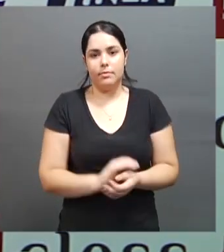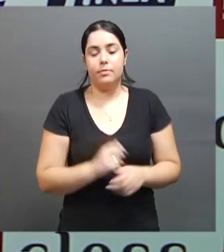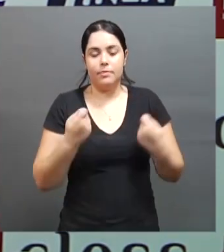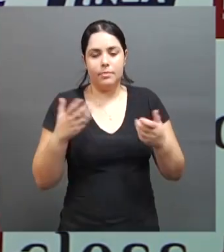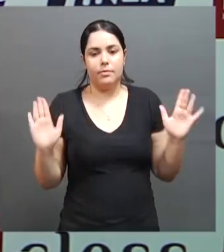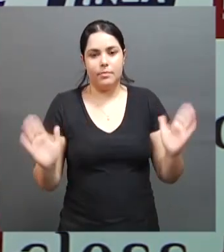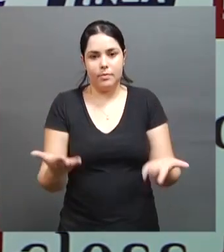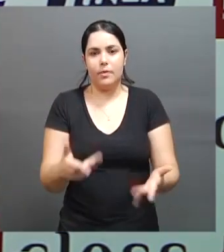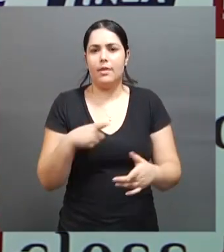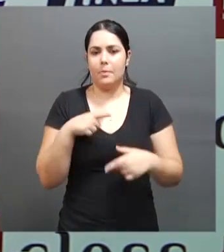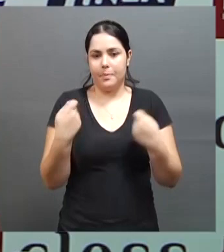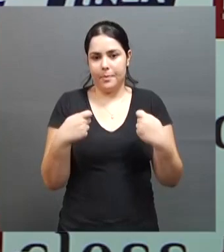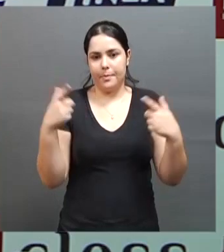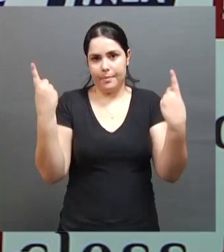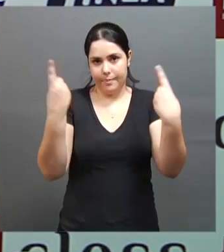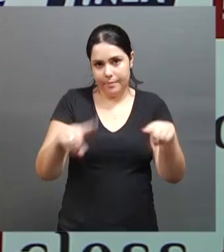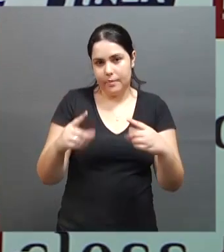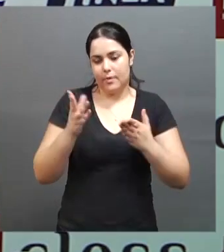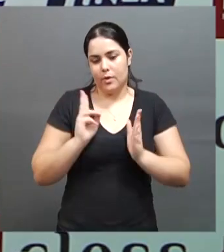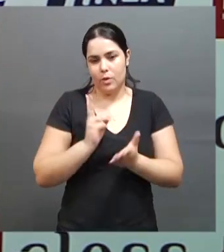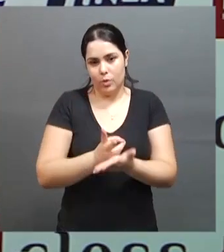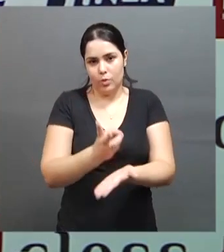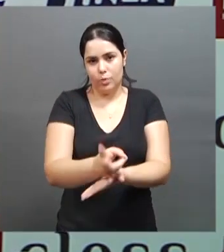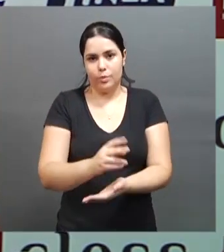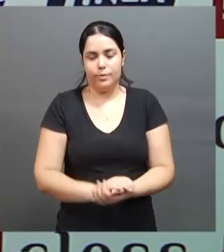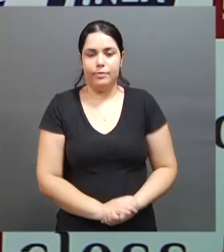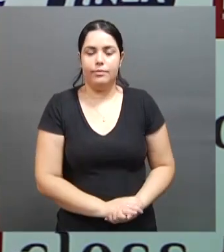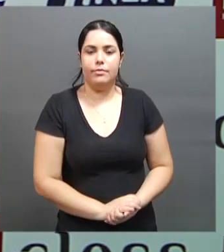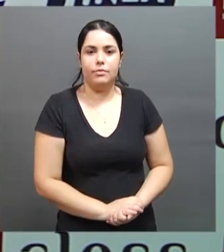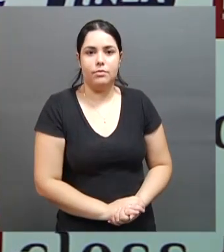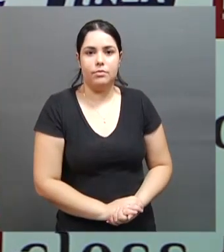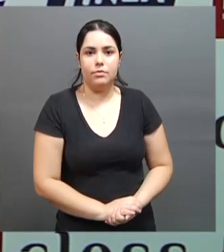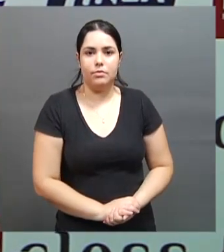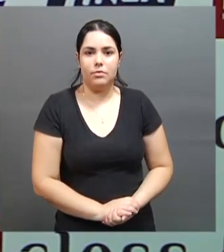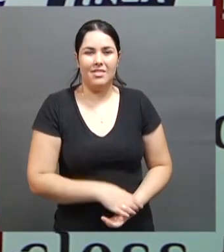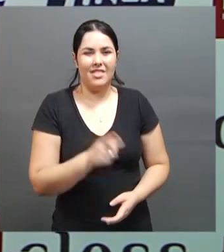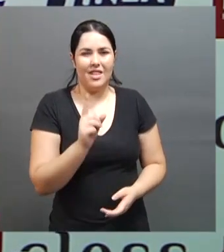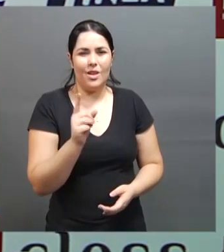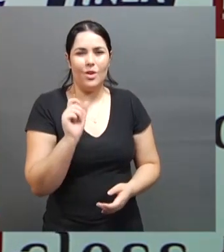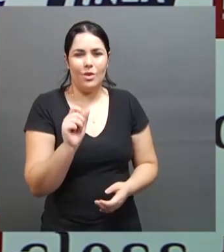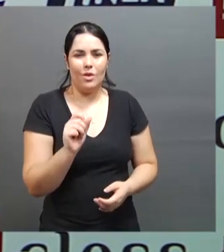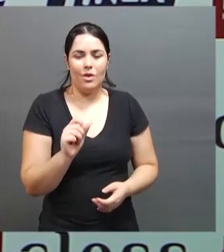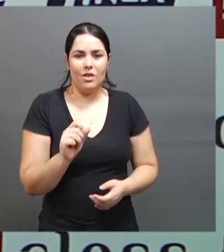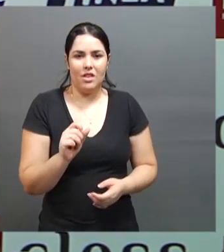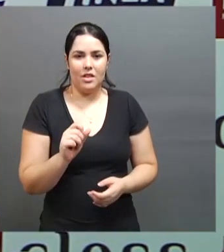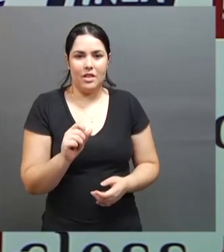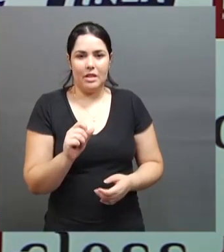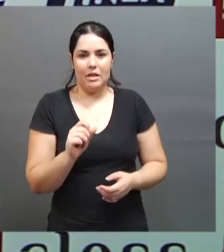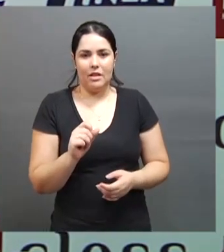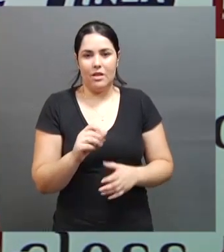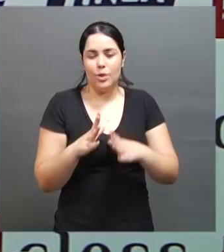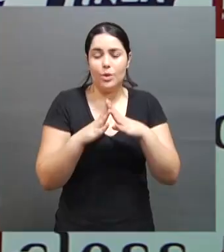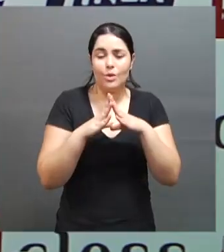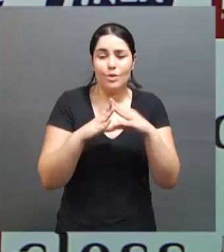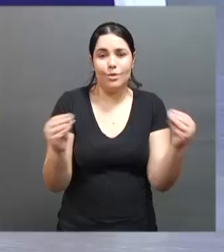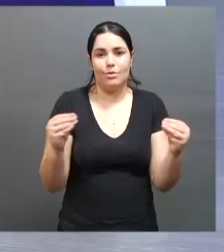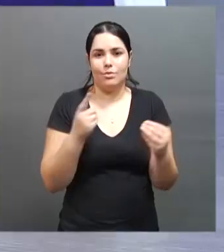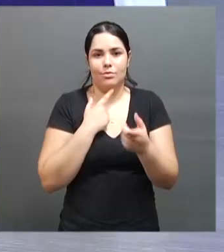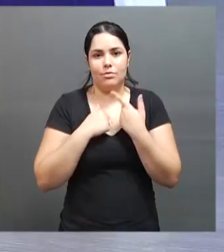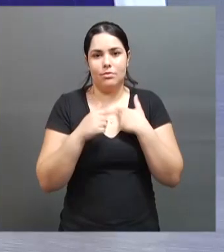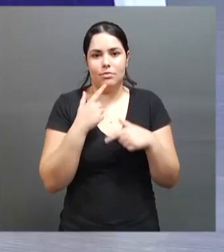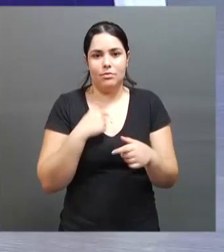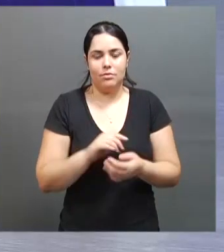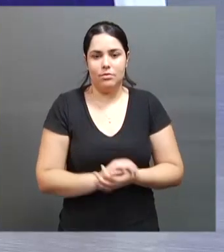e te desafiar, continuar, se superar e não deixar sumir essa vontade de vencer.